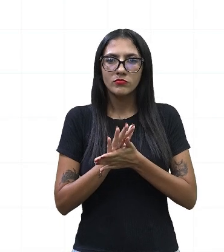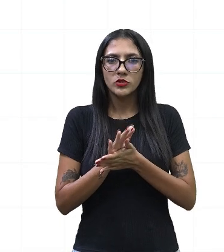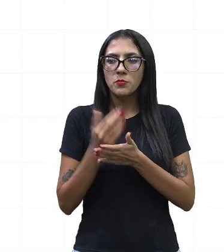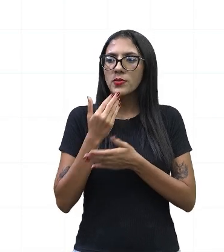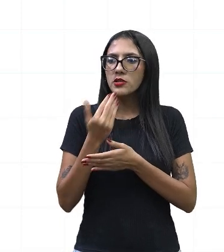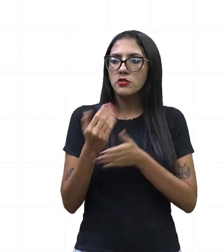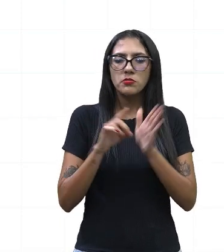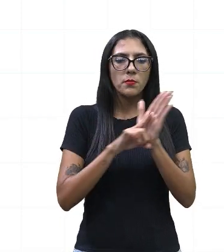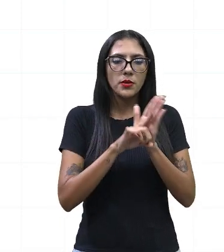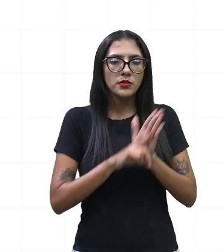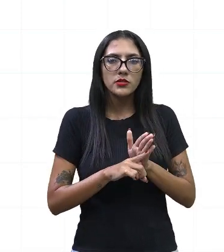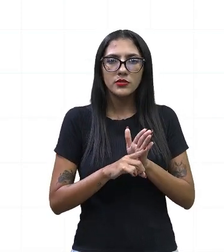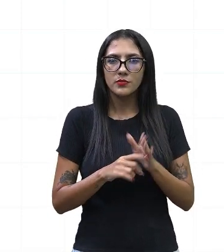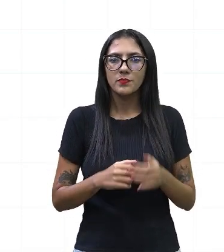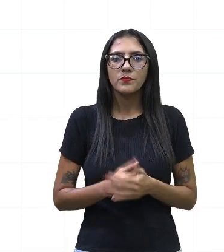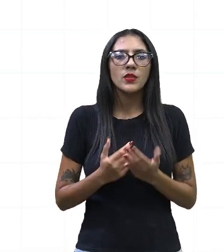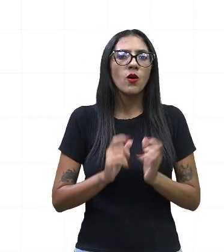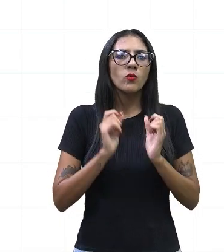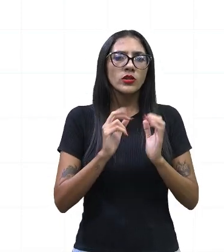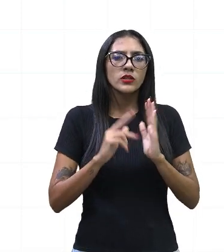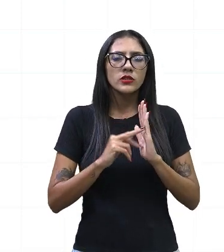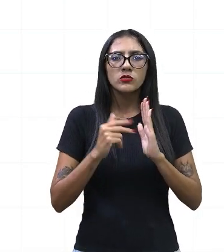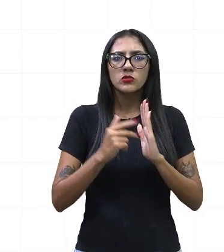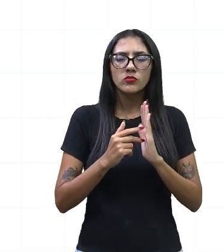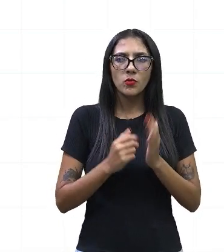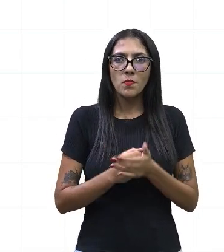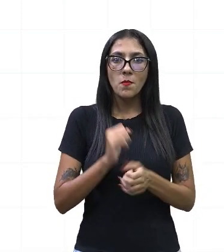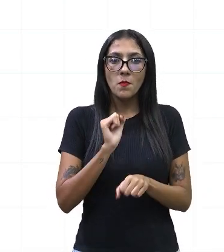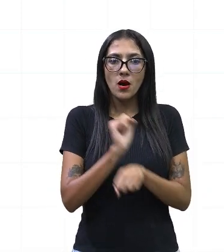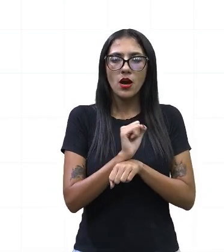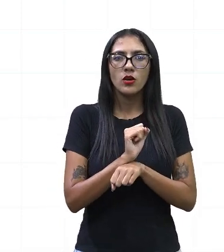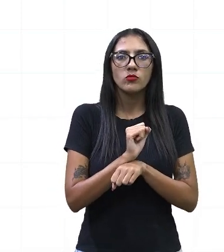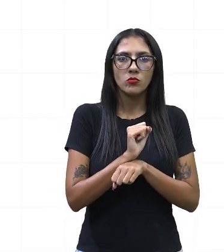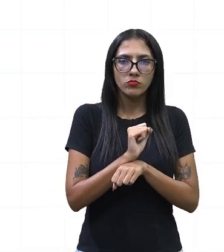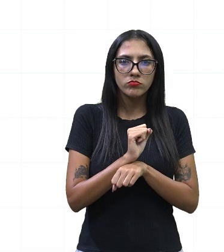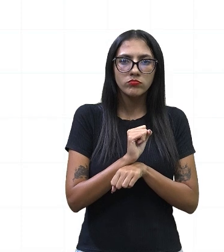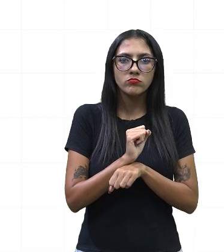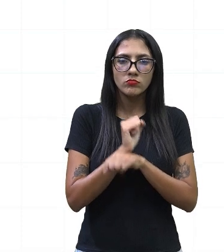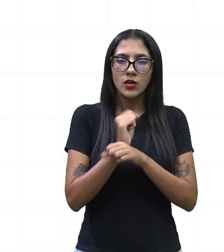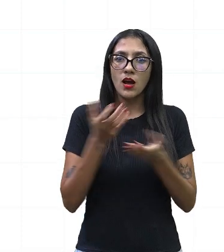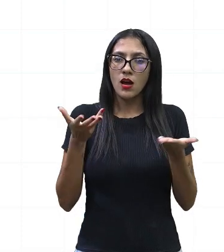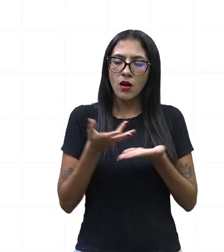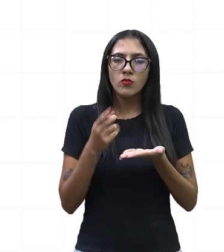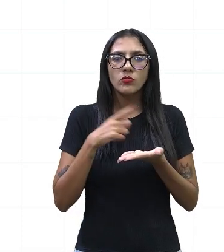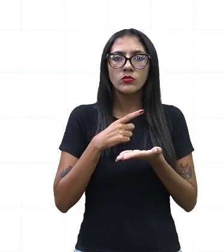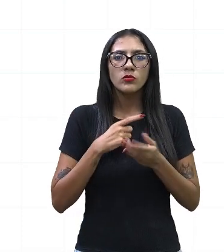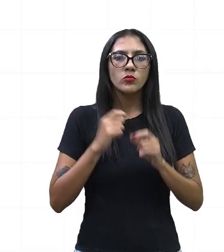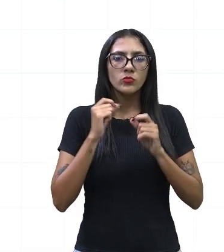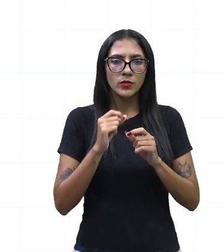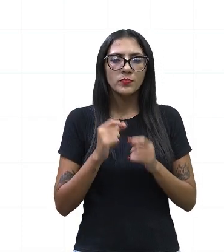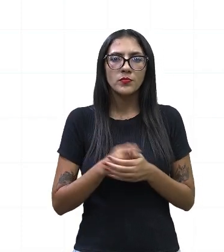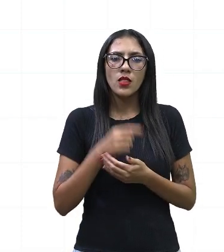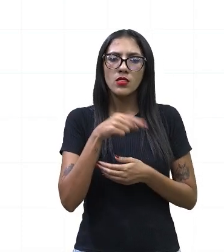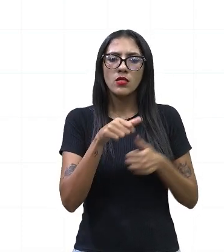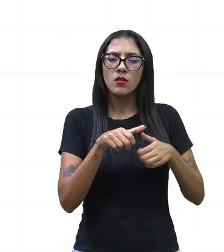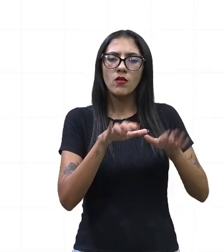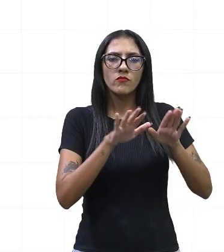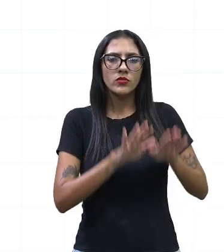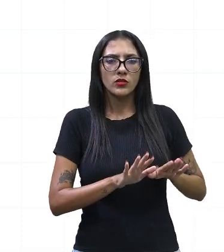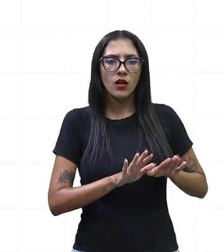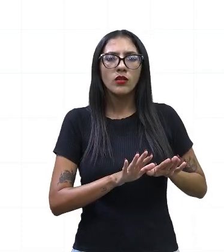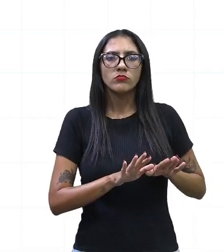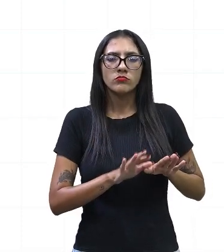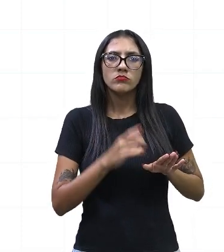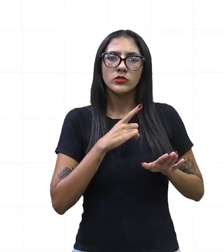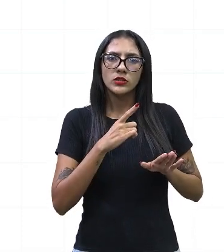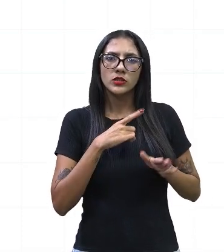Então o que estava acontecendo lá foi embargado pela própria Justiça do Estado do Pará e atualmente ela está lá, pelo menos